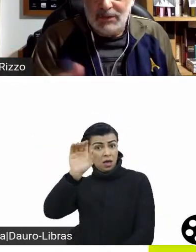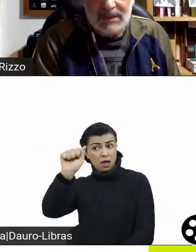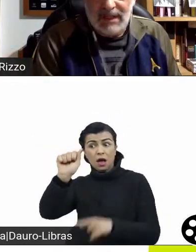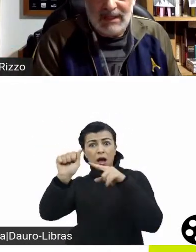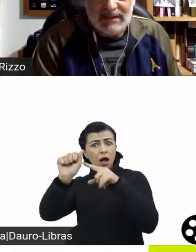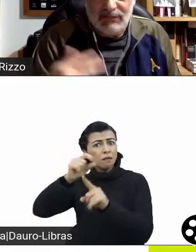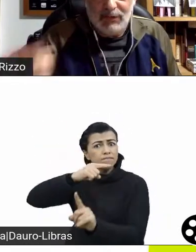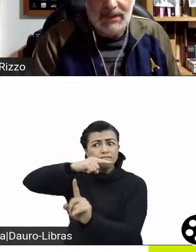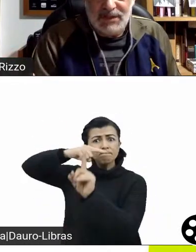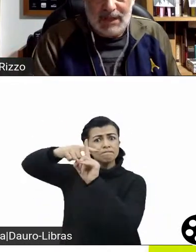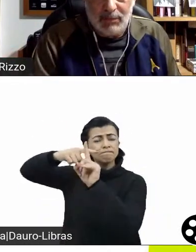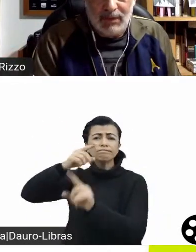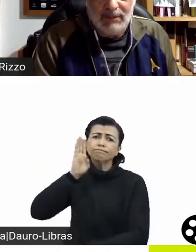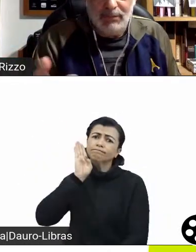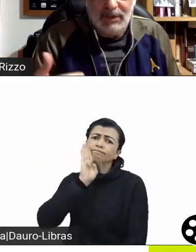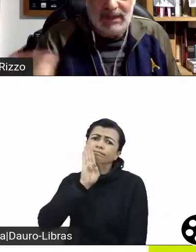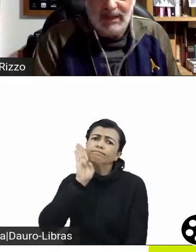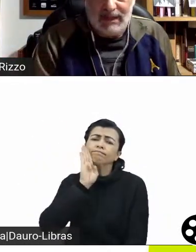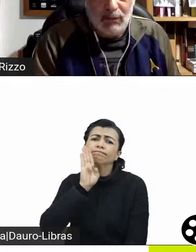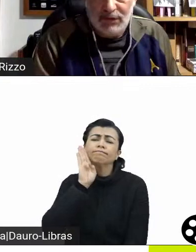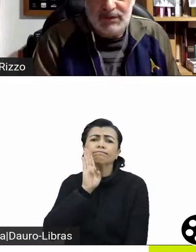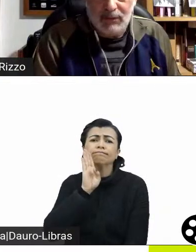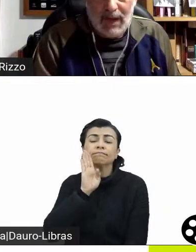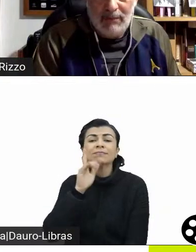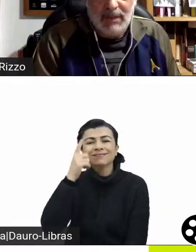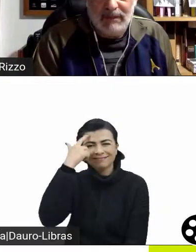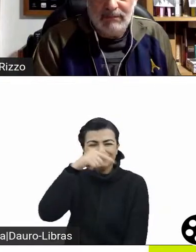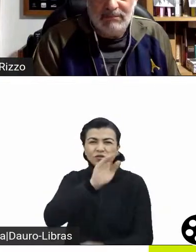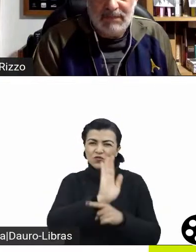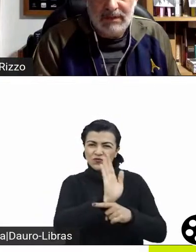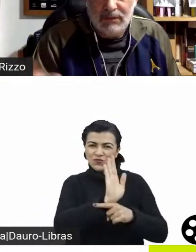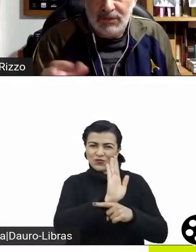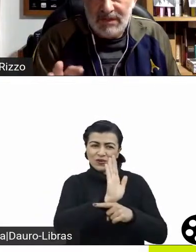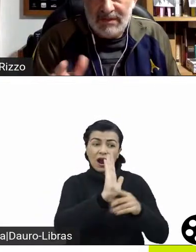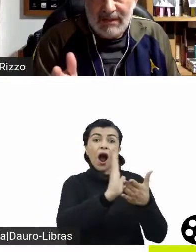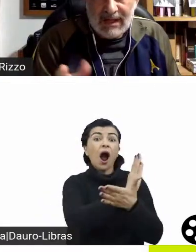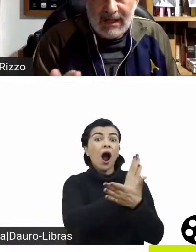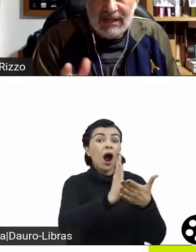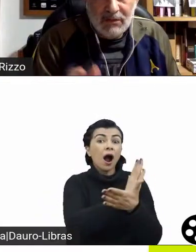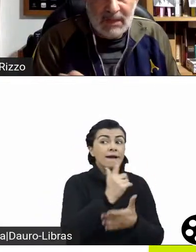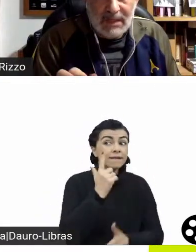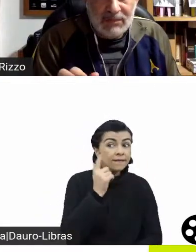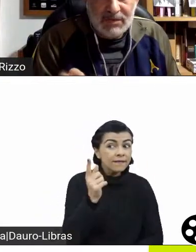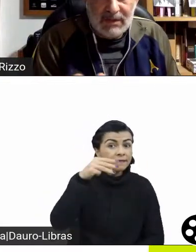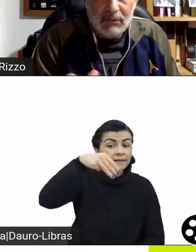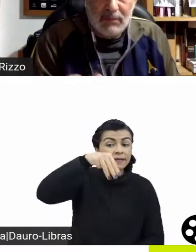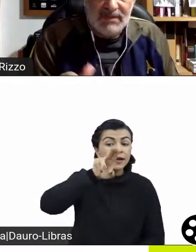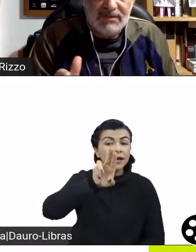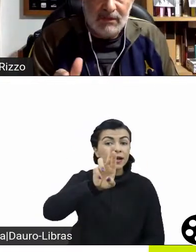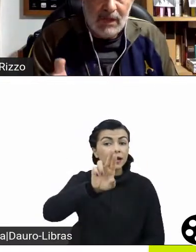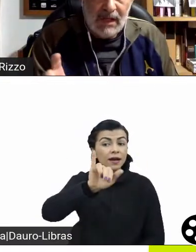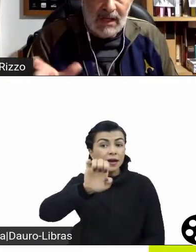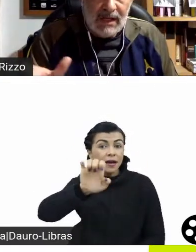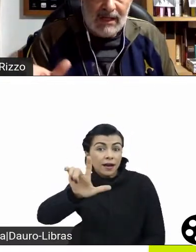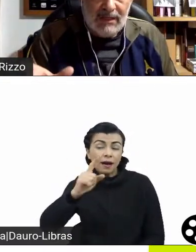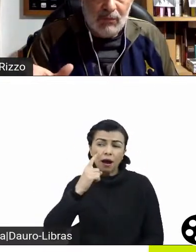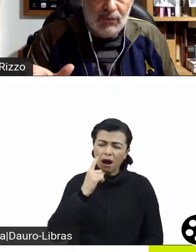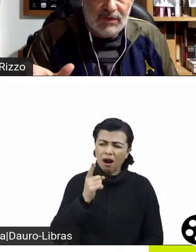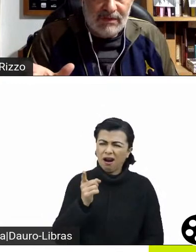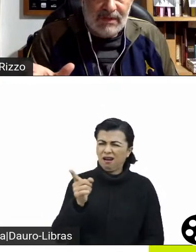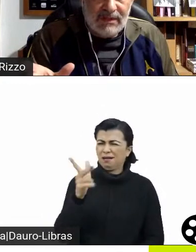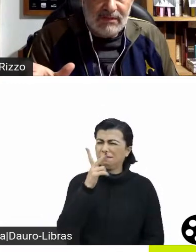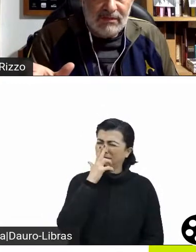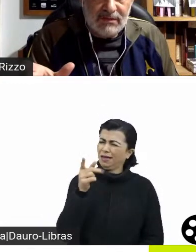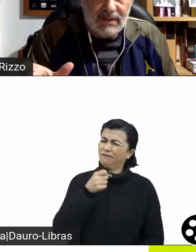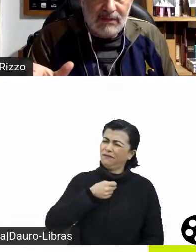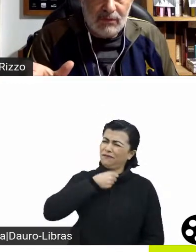todas achando que ela está fora de época porque ela gosta do ABBA e eu não sei se está claro eu me lembro se tem alguma menção a que